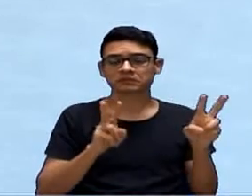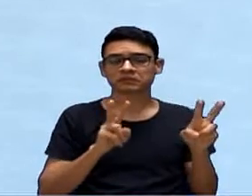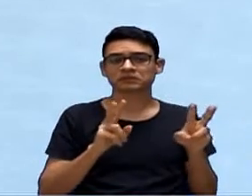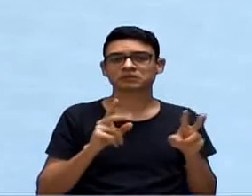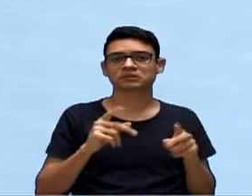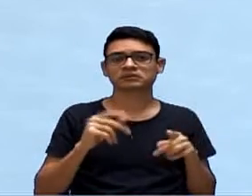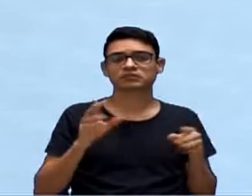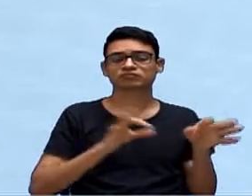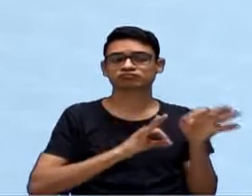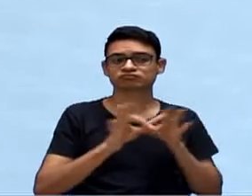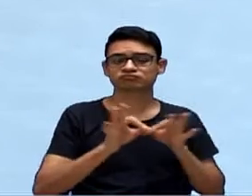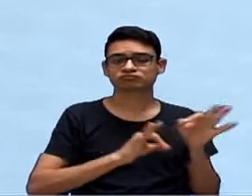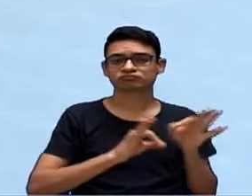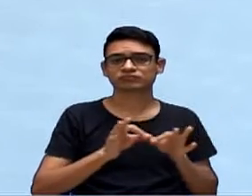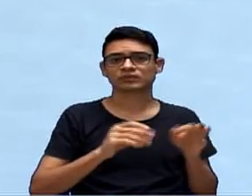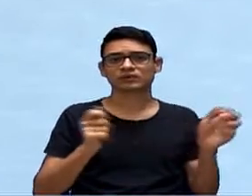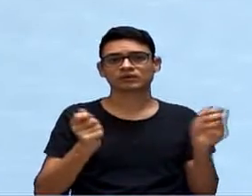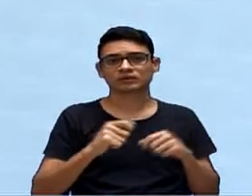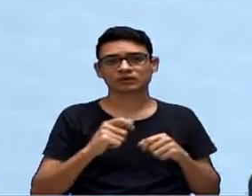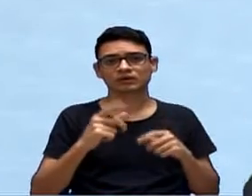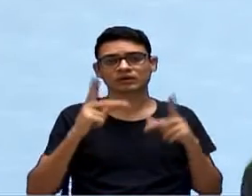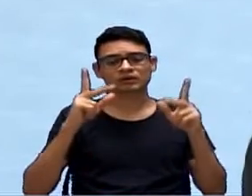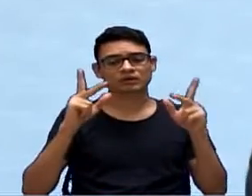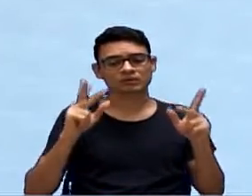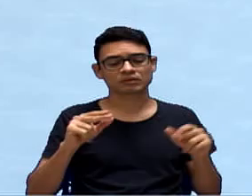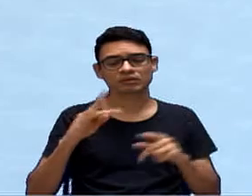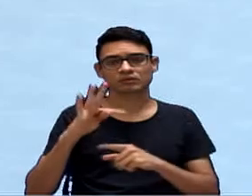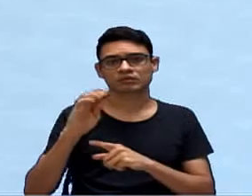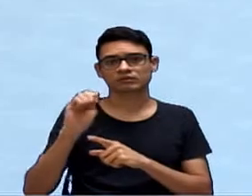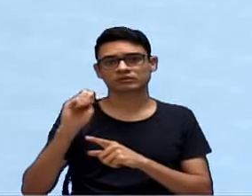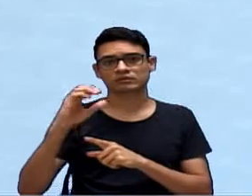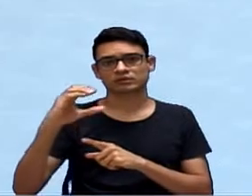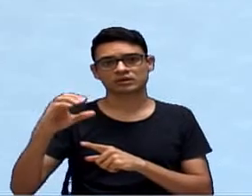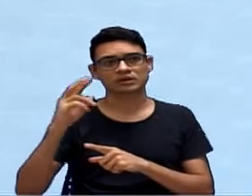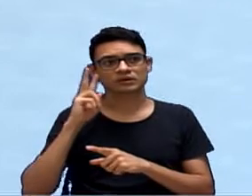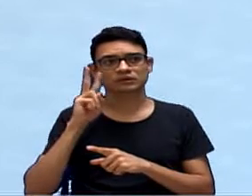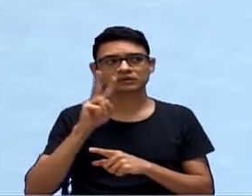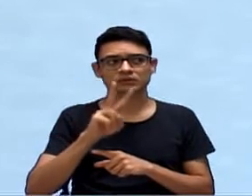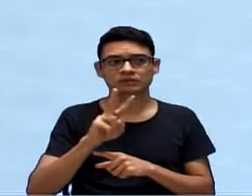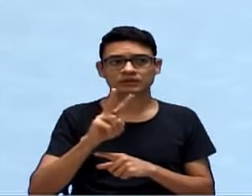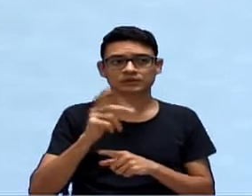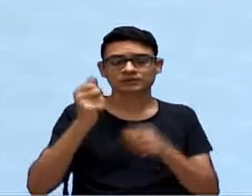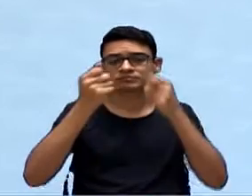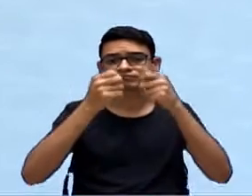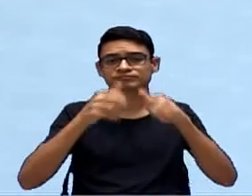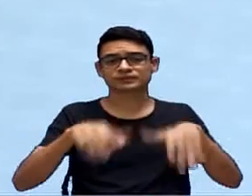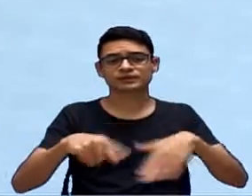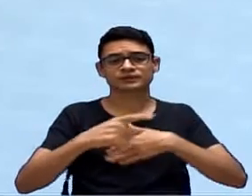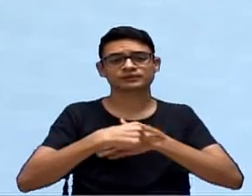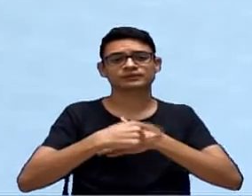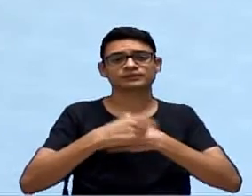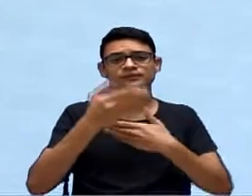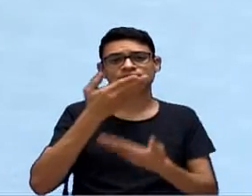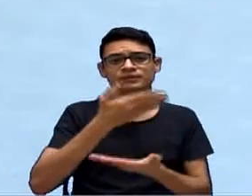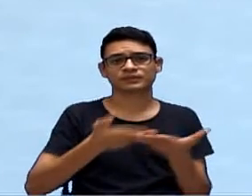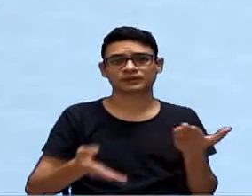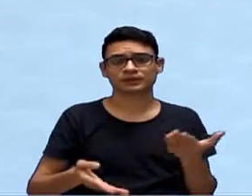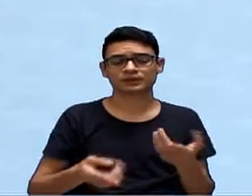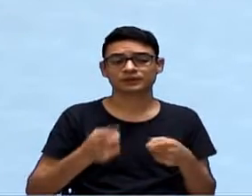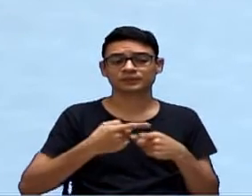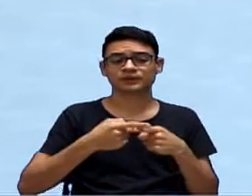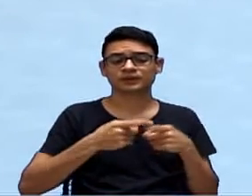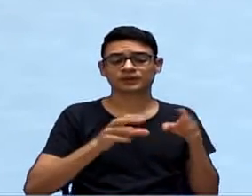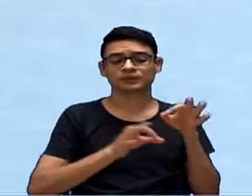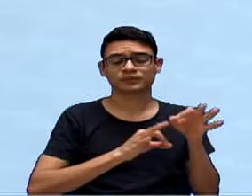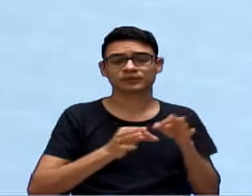diz exatamente o que o TAC tem. E daí, vejo um prejuízo, nós perdemos mais tempo, porque o projeto foi apresentado em janeiro,